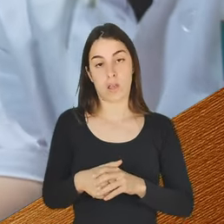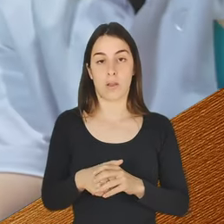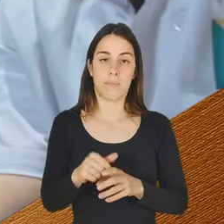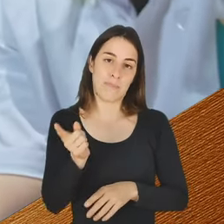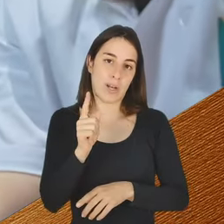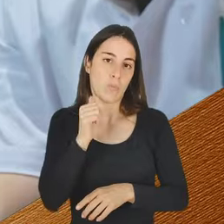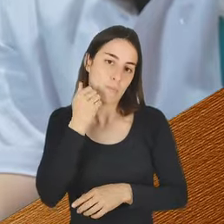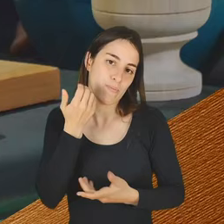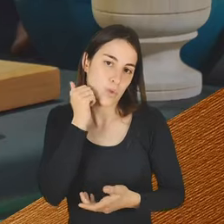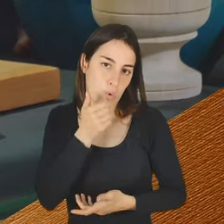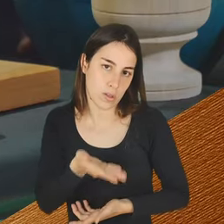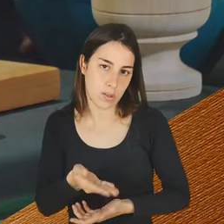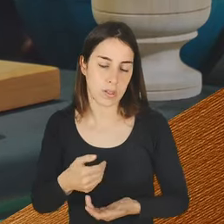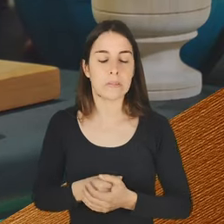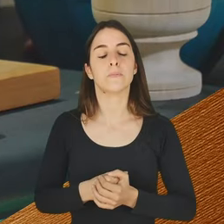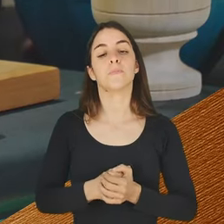não aleijar.